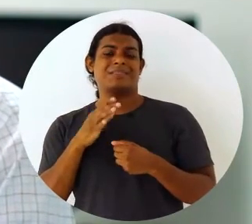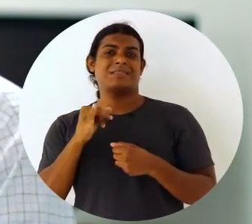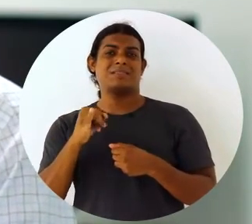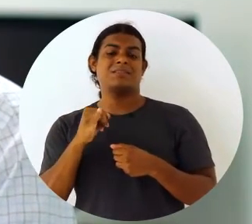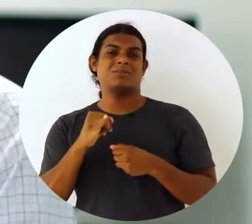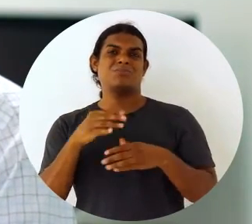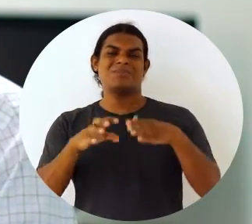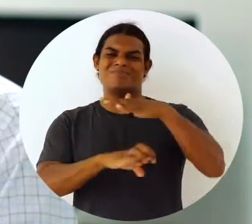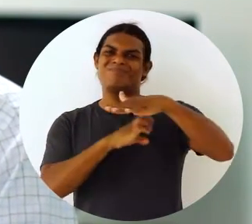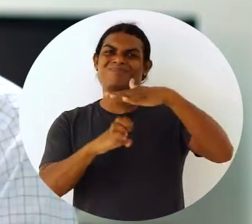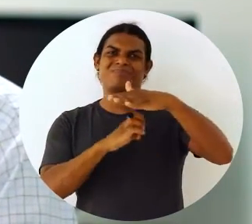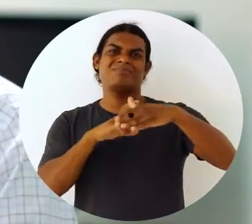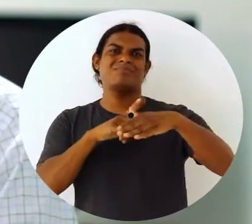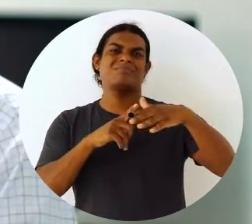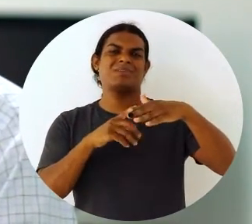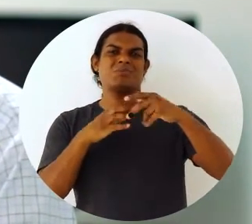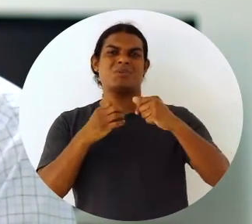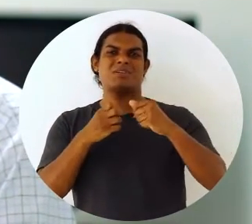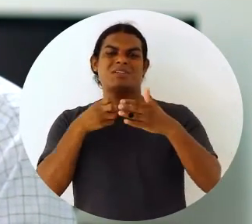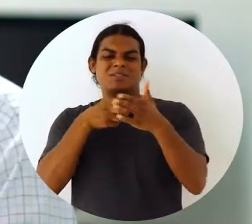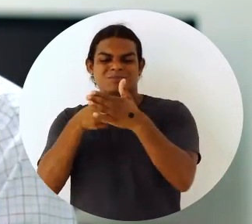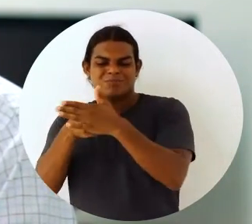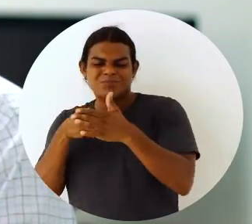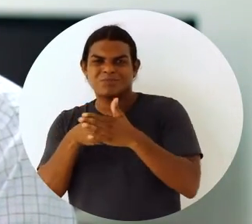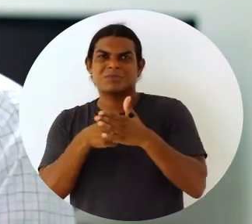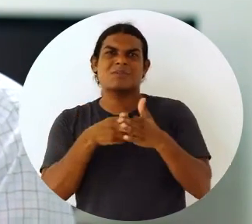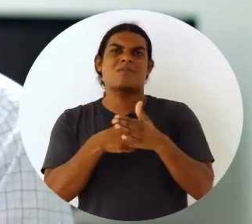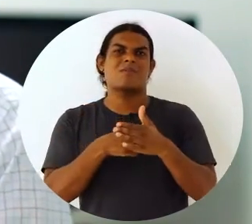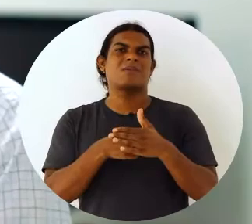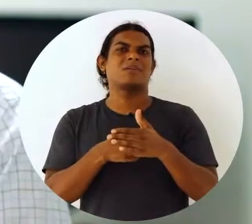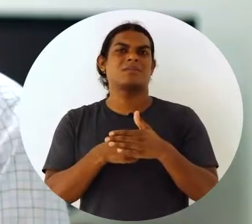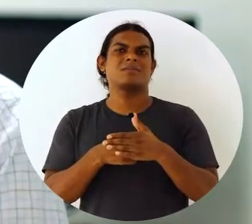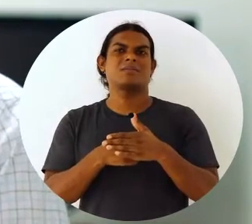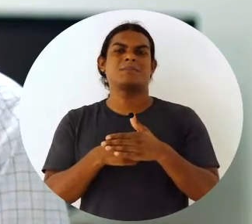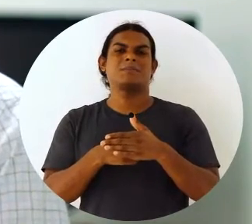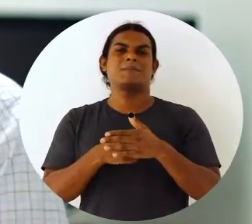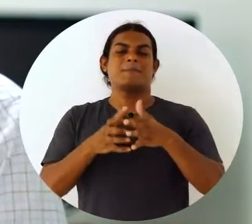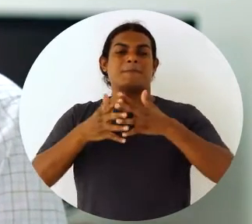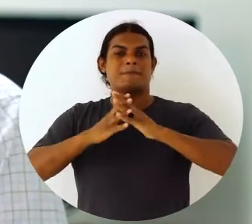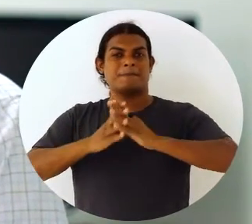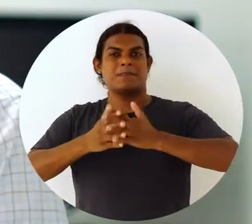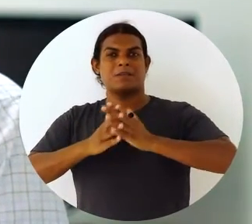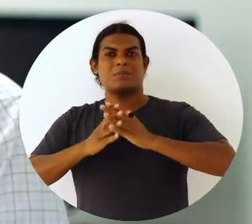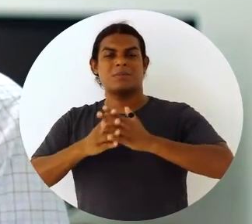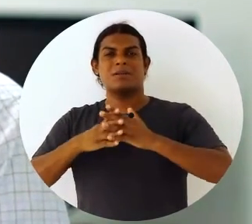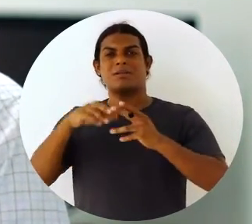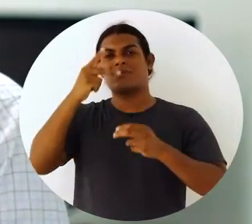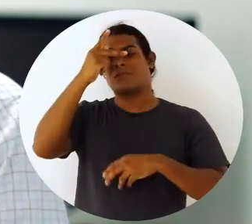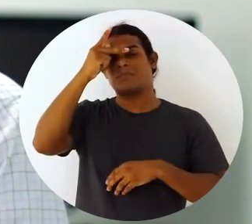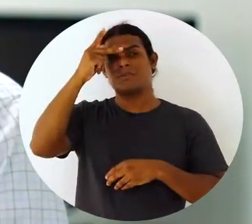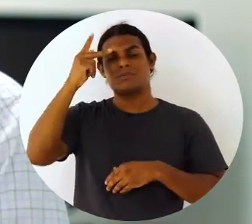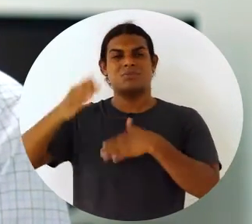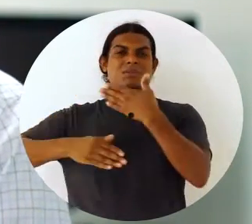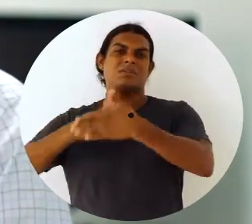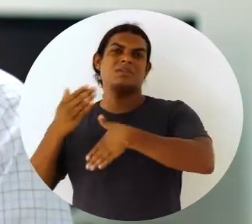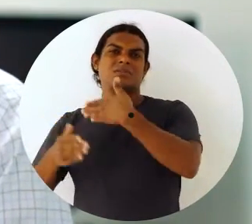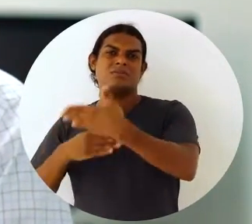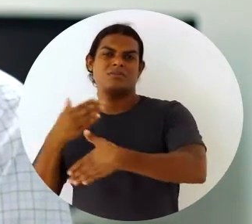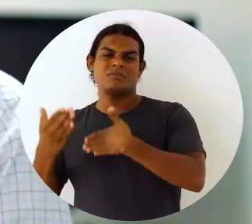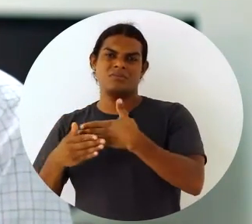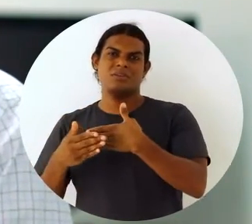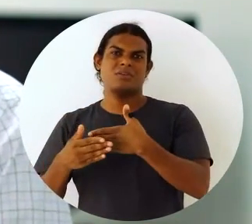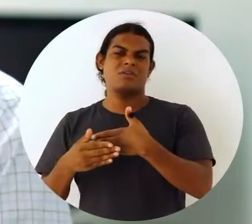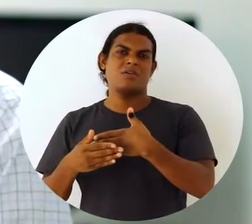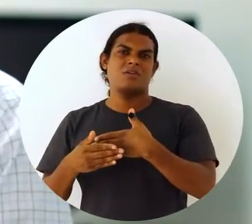ela dificulta que o indivíduo possa desenvolver o trabalho da maneira... Somente quando ele desenvolve o trabalho da maneira que seja mais